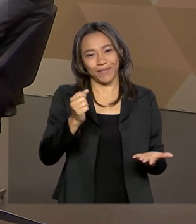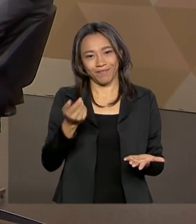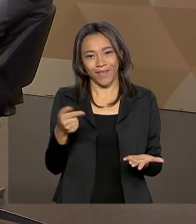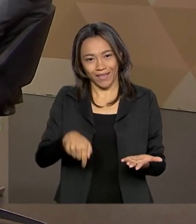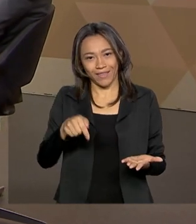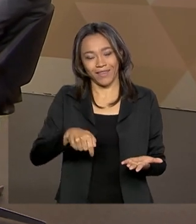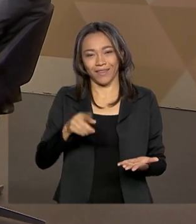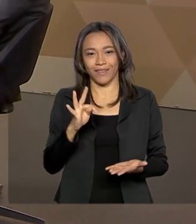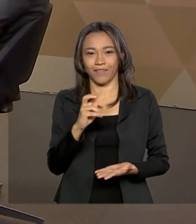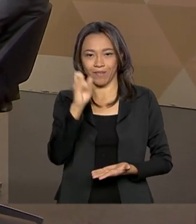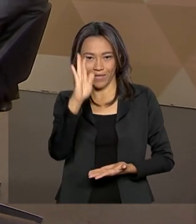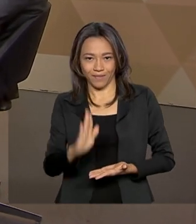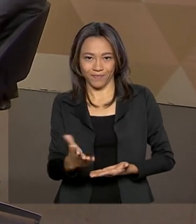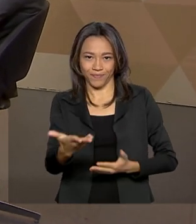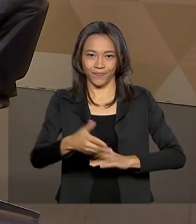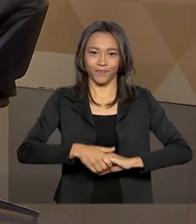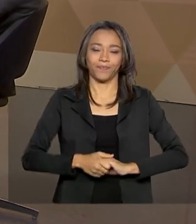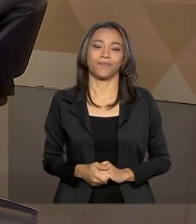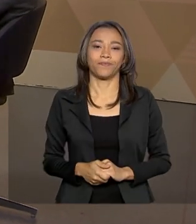aqui na TV Brasil.